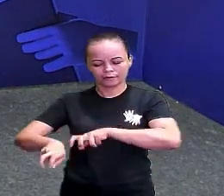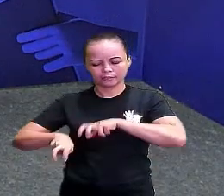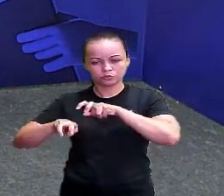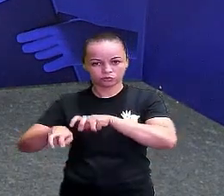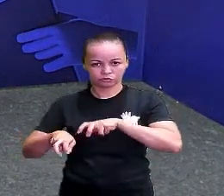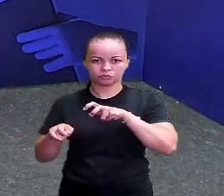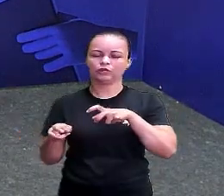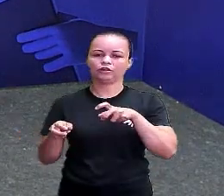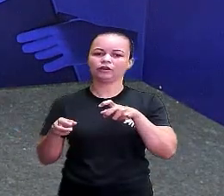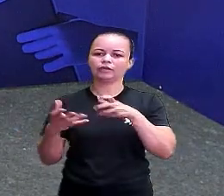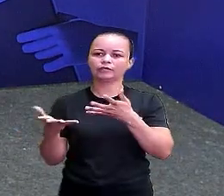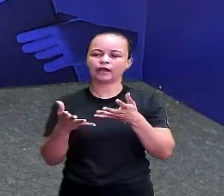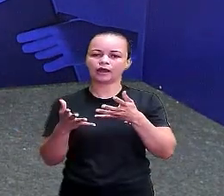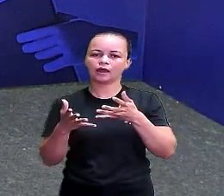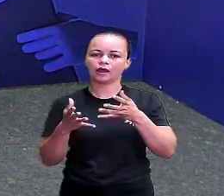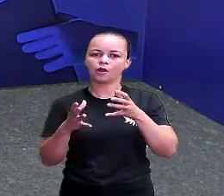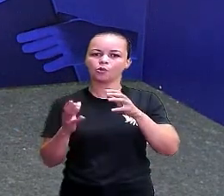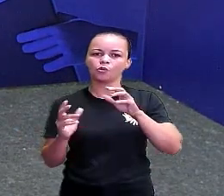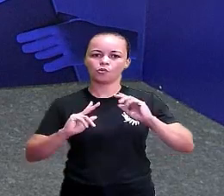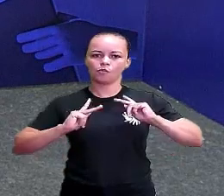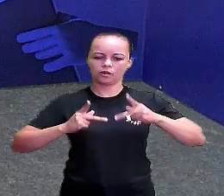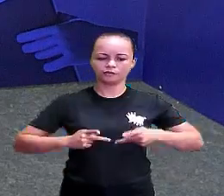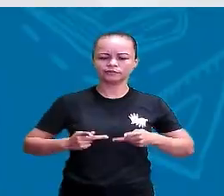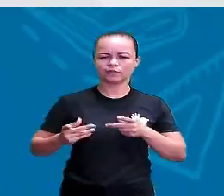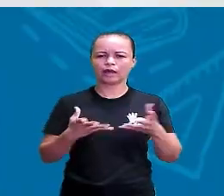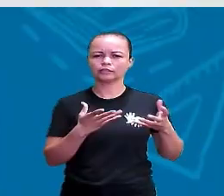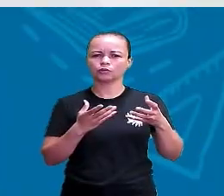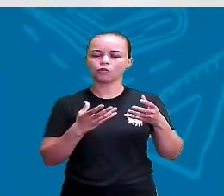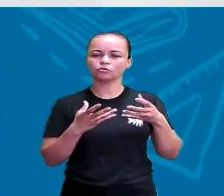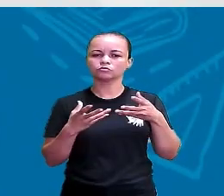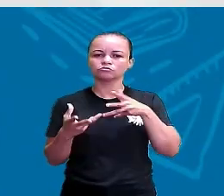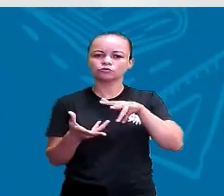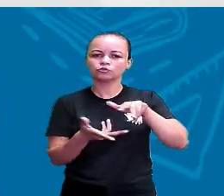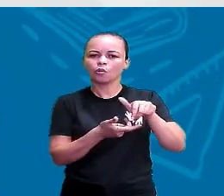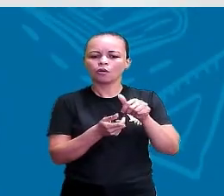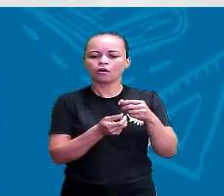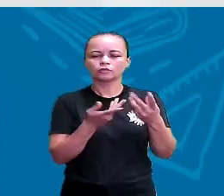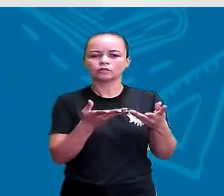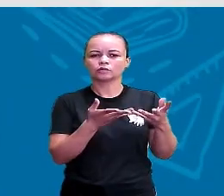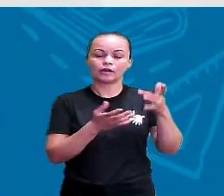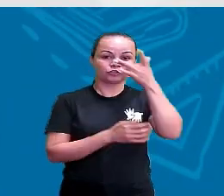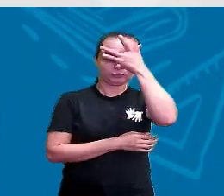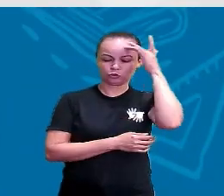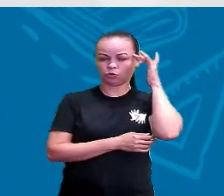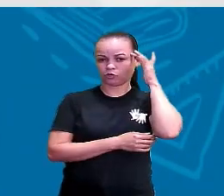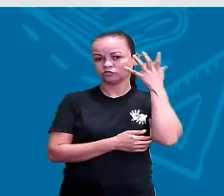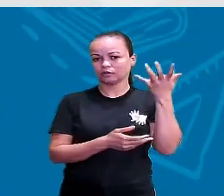como um todo, né? Porque antes as pessoas, o homem, eles viviam